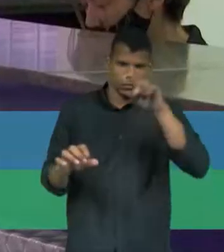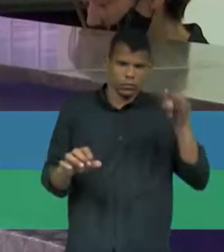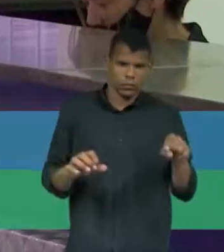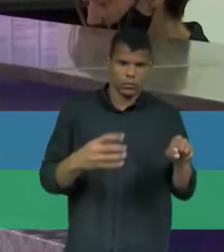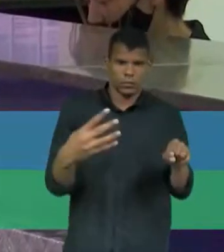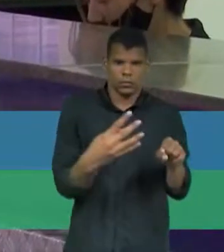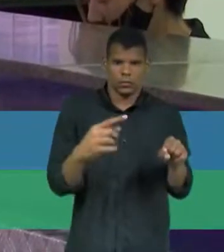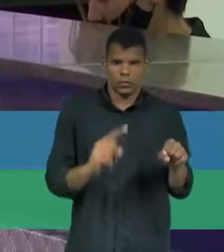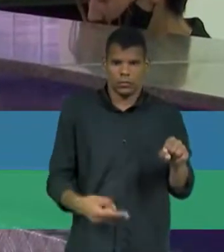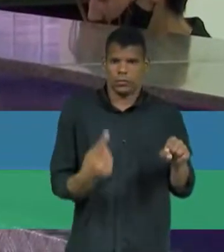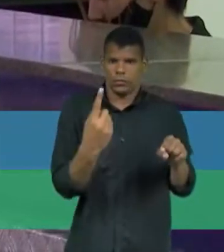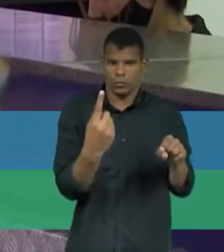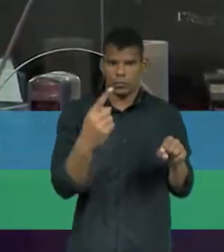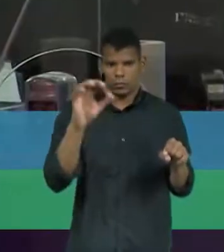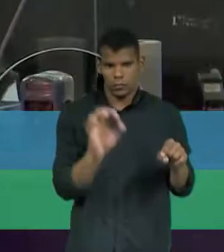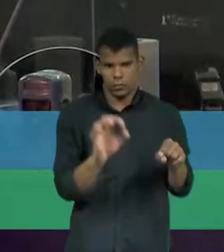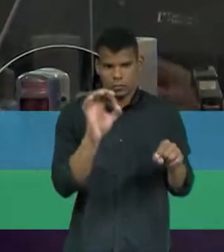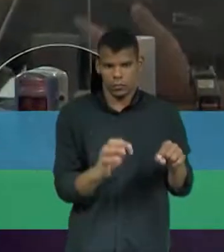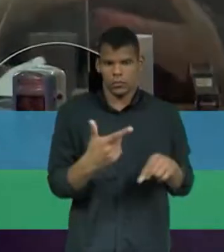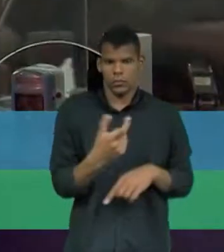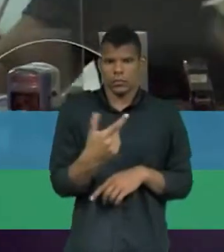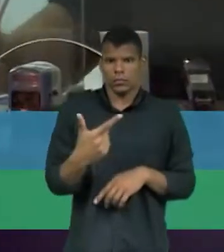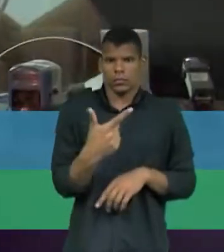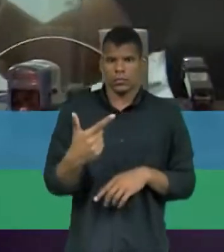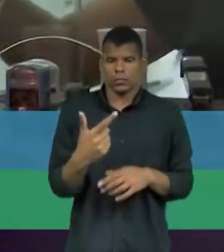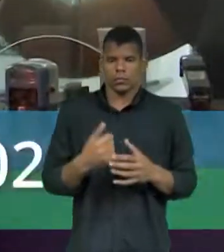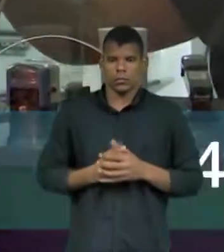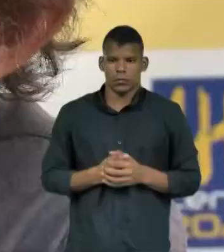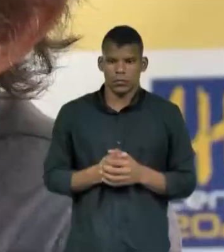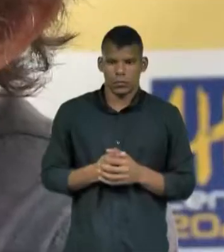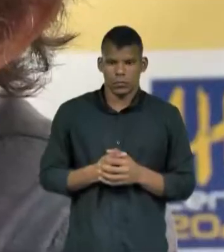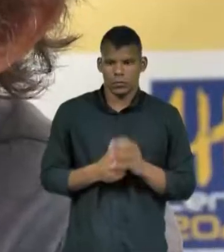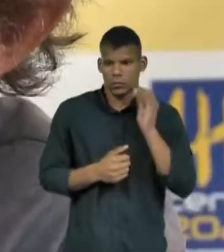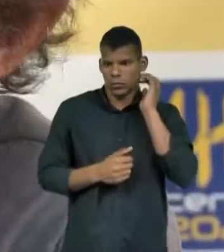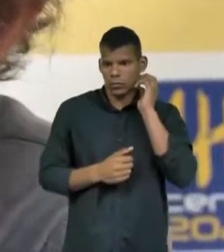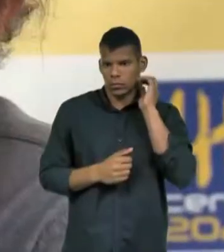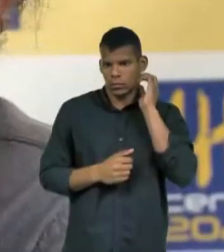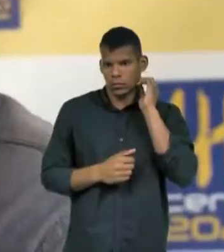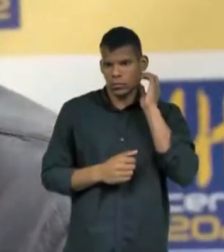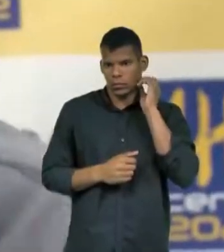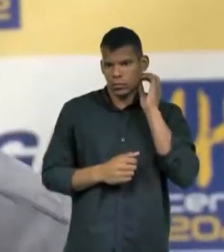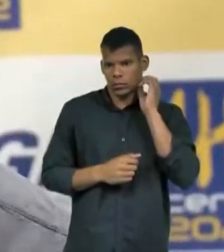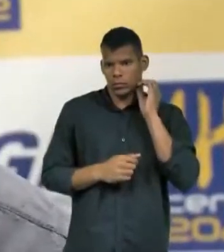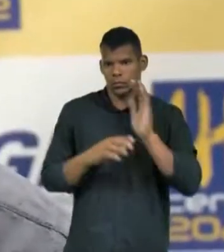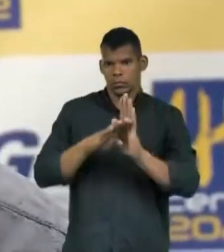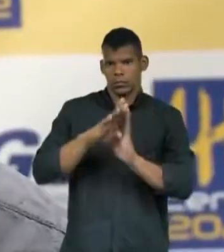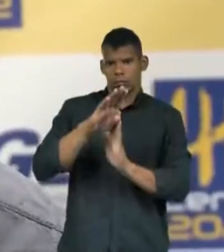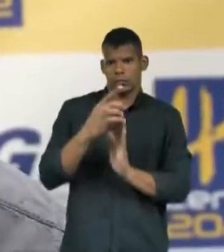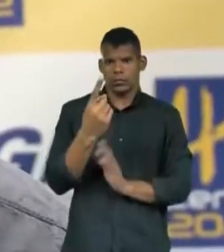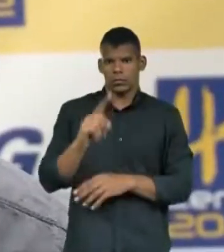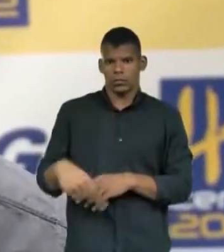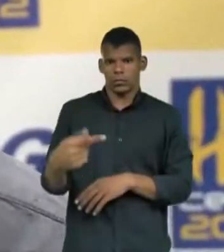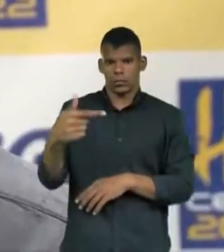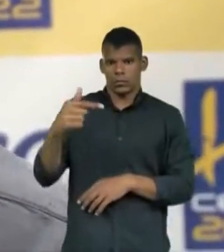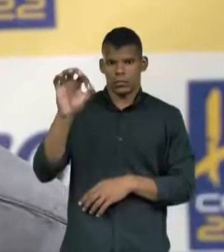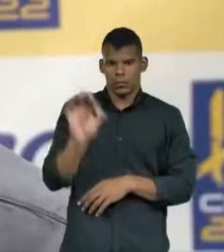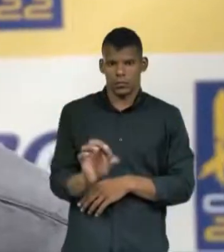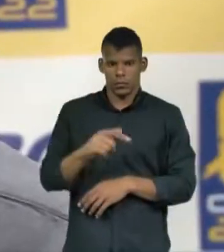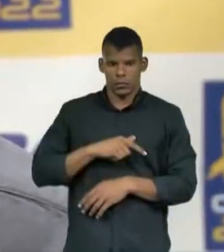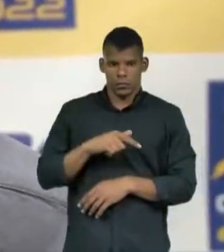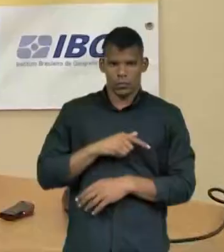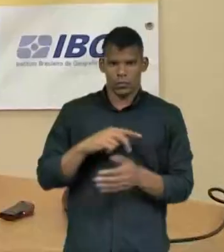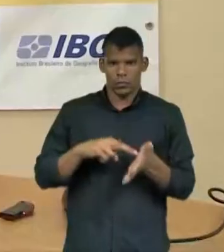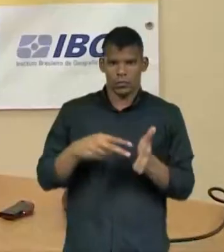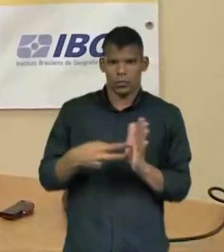,1% no segundo trimestre deste ano. Um aumento de 1,2%, que significa